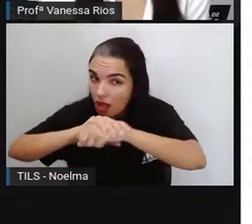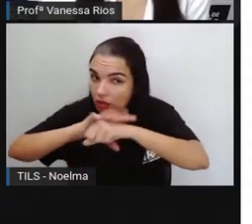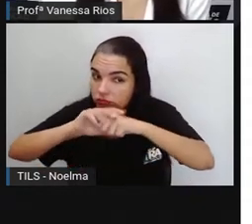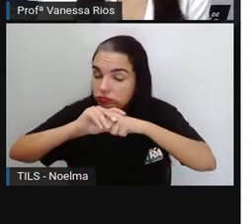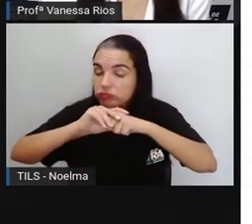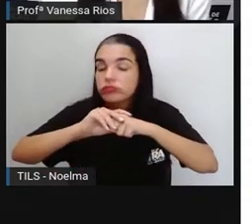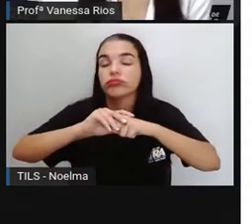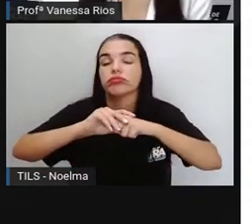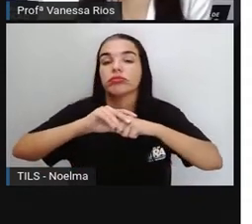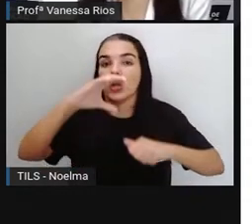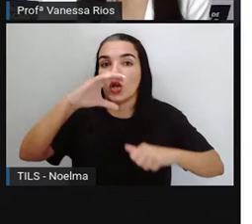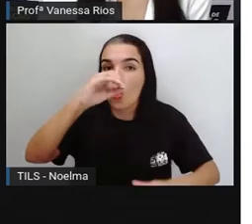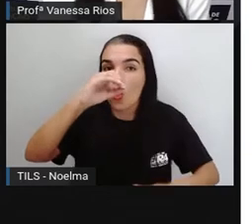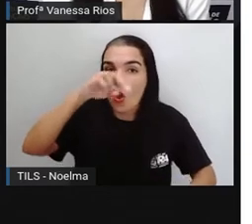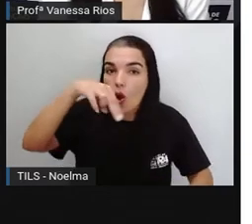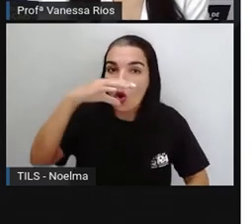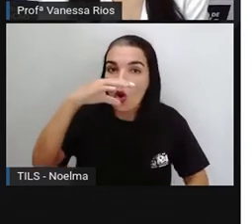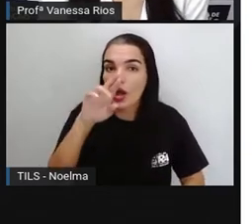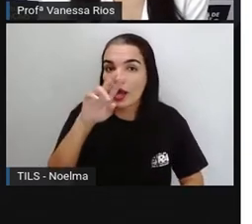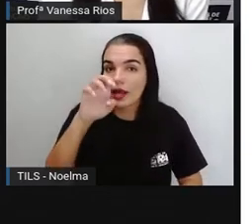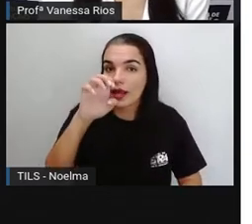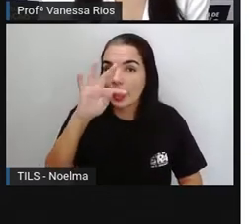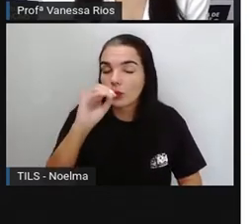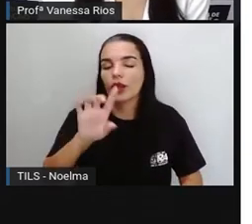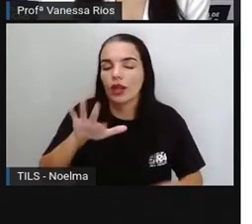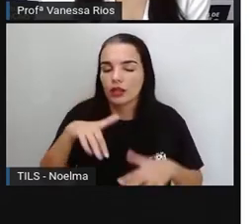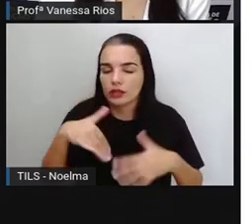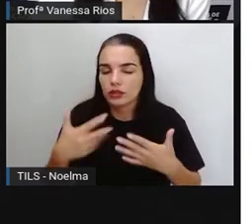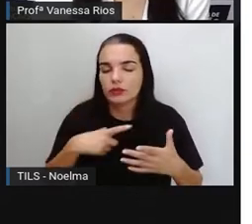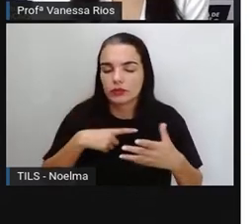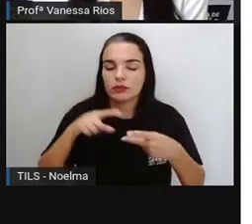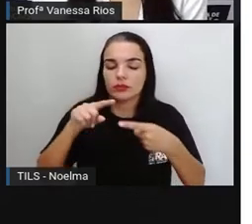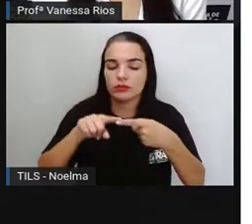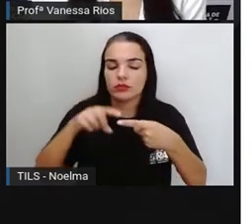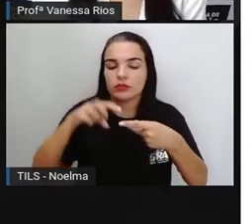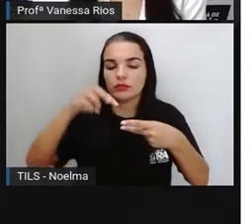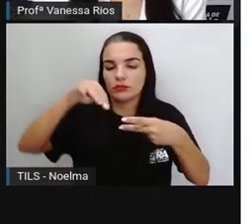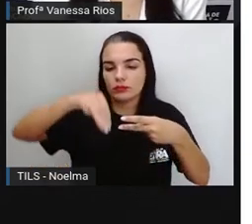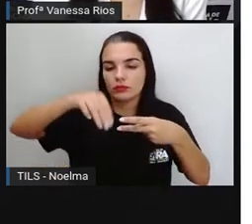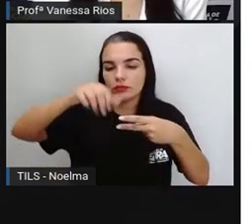que é algo de forma concreta, a gente entende como um bem material.